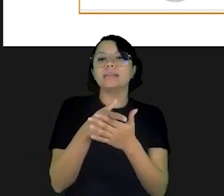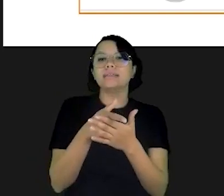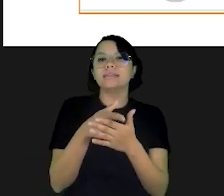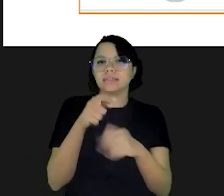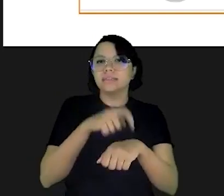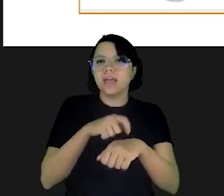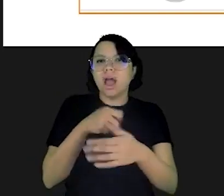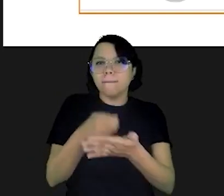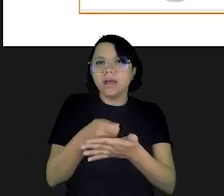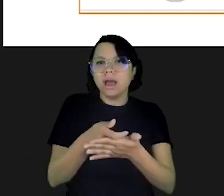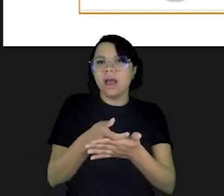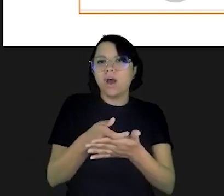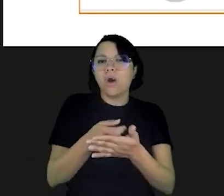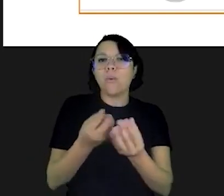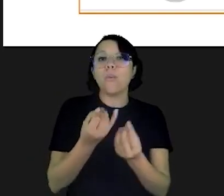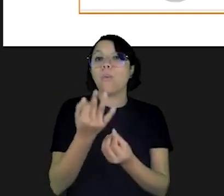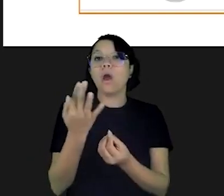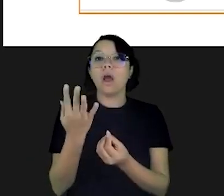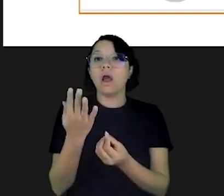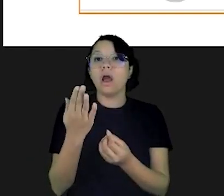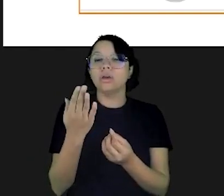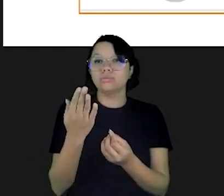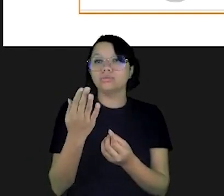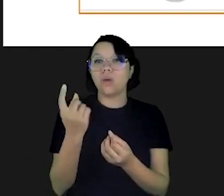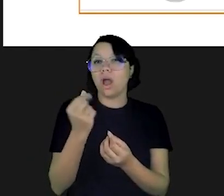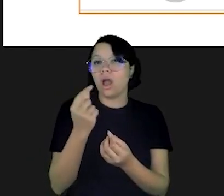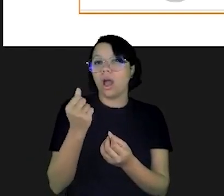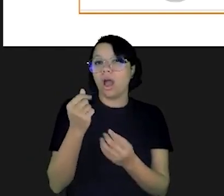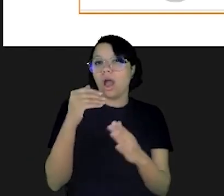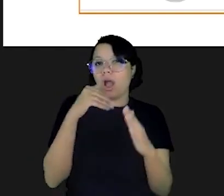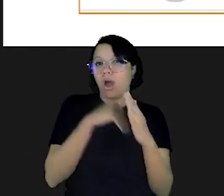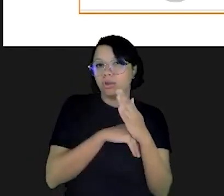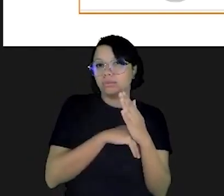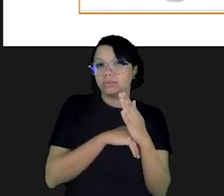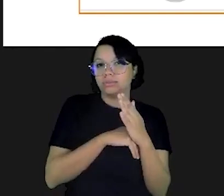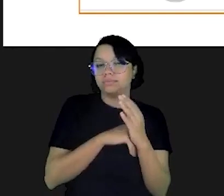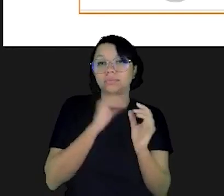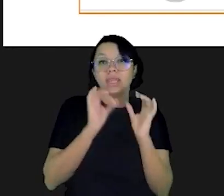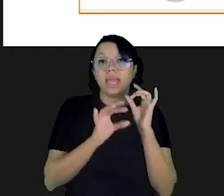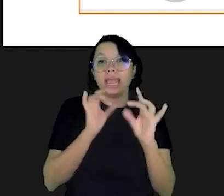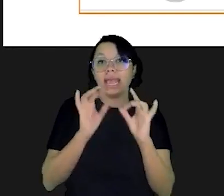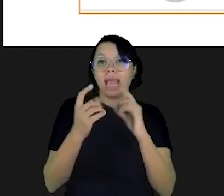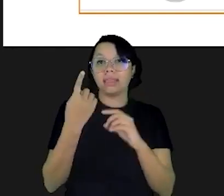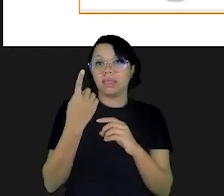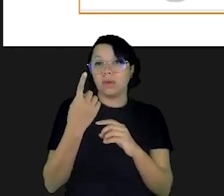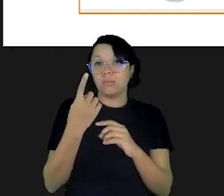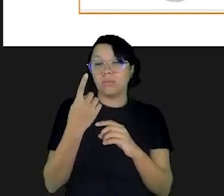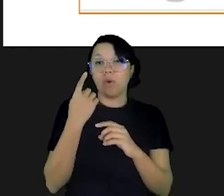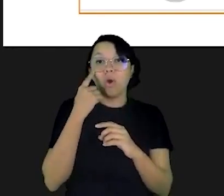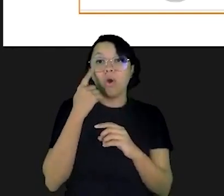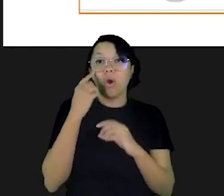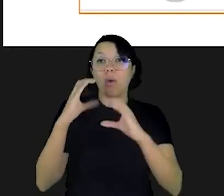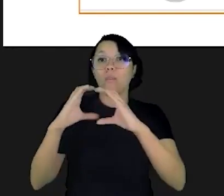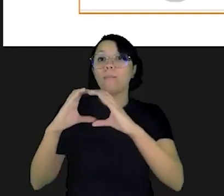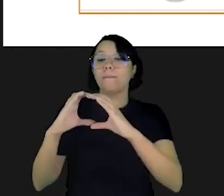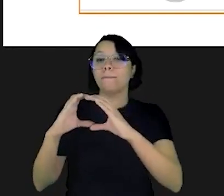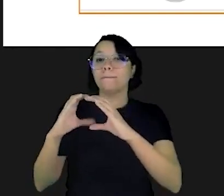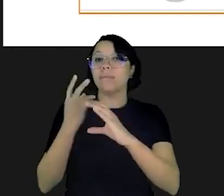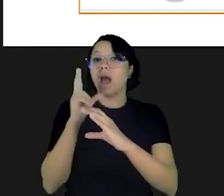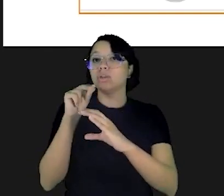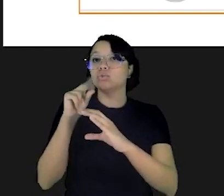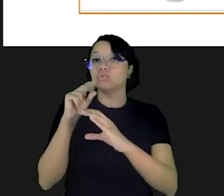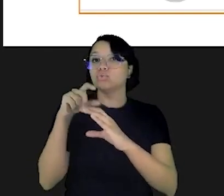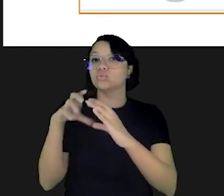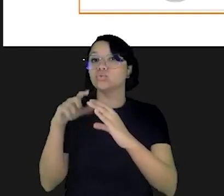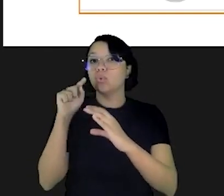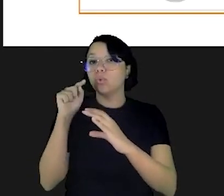se você comprasse à vista quanto você economizaria você economizaria em cada um daqueles itens o que